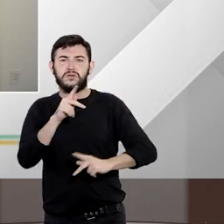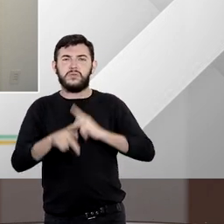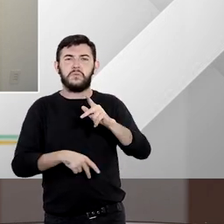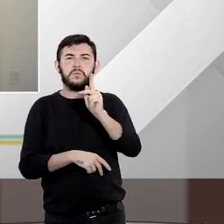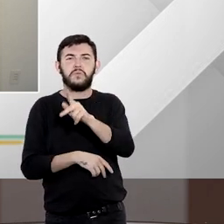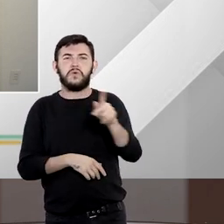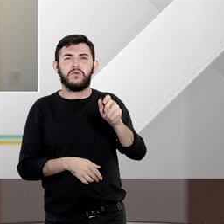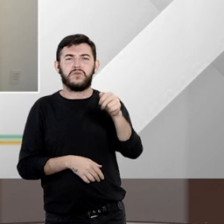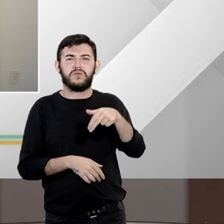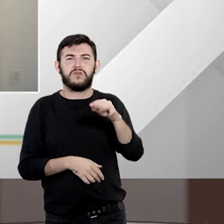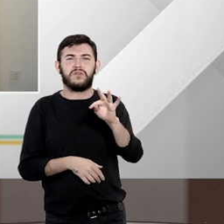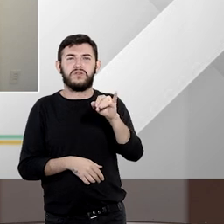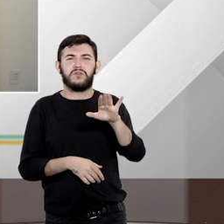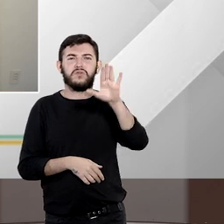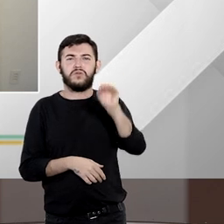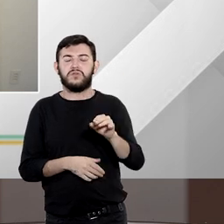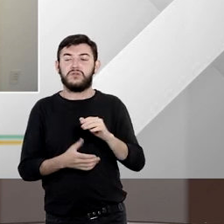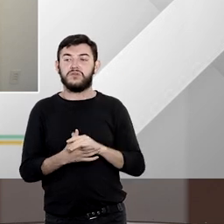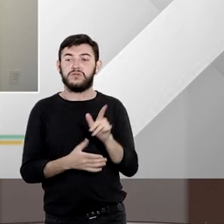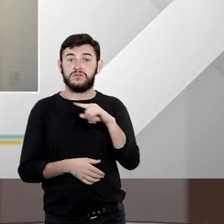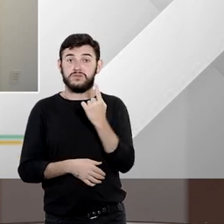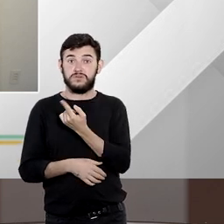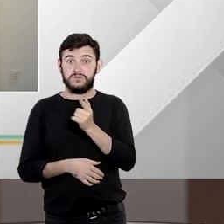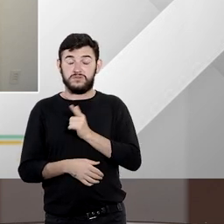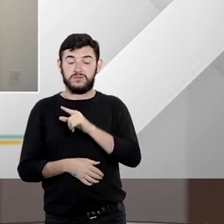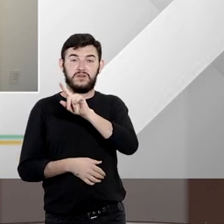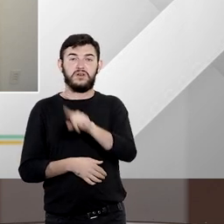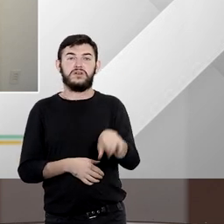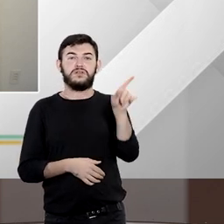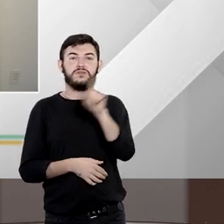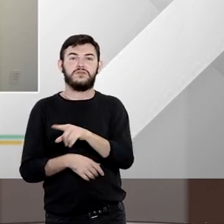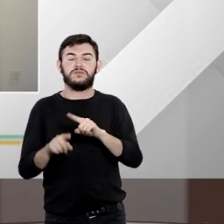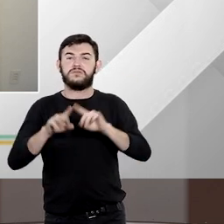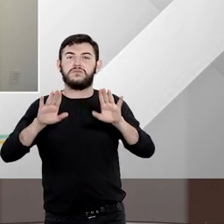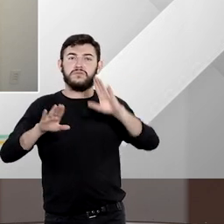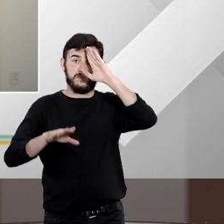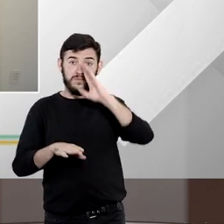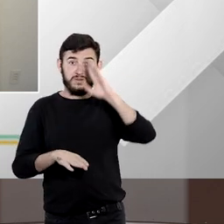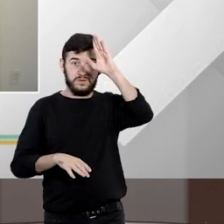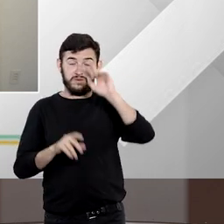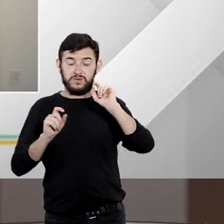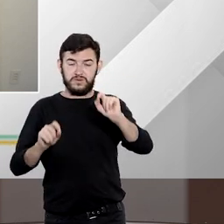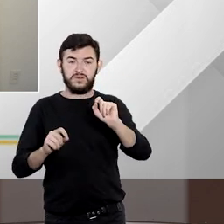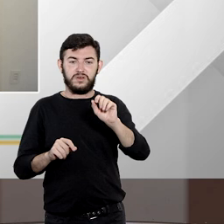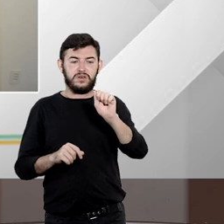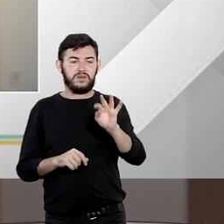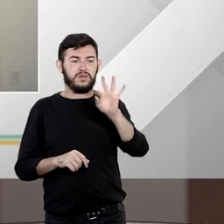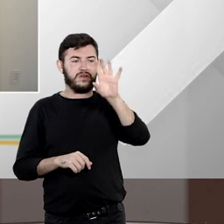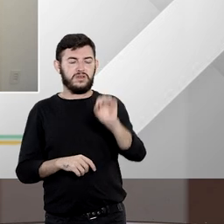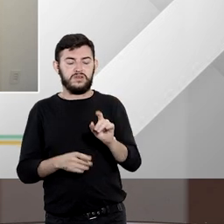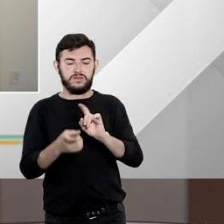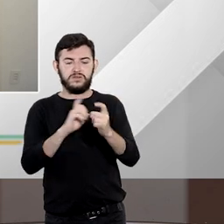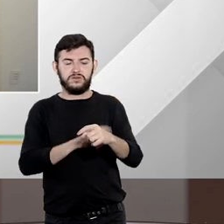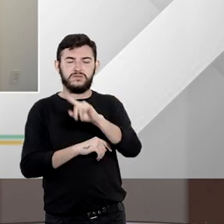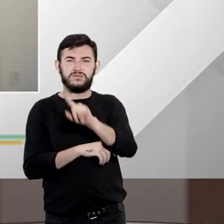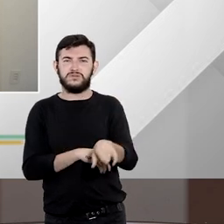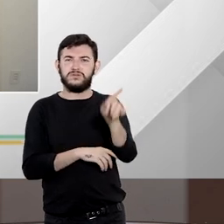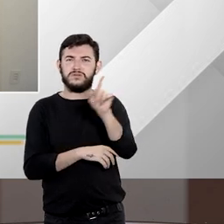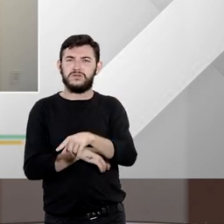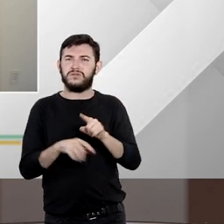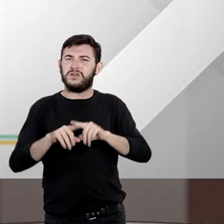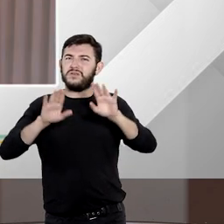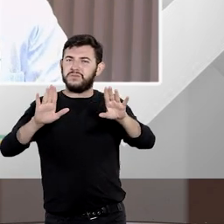olha nós vamos ter a anulação principal efeito na busca da anulação do ato administrativo como